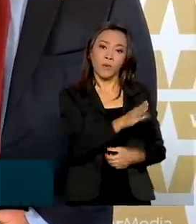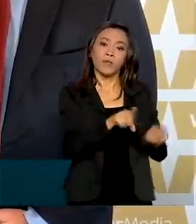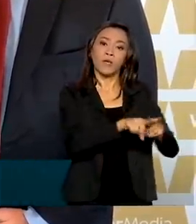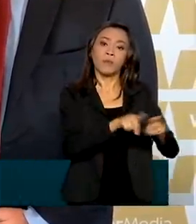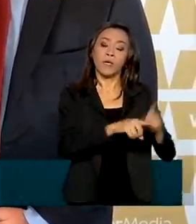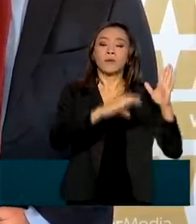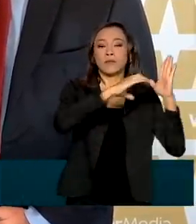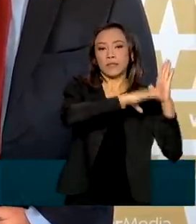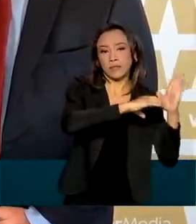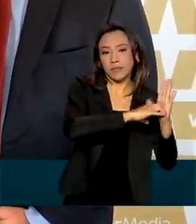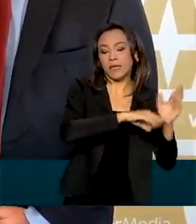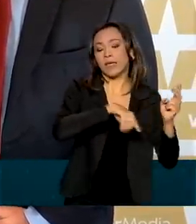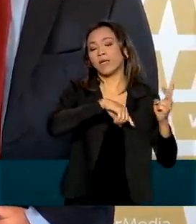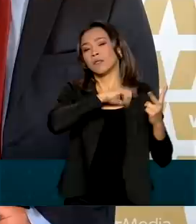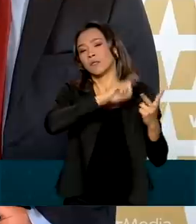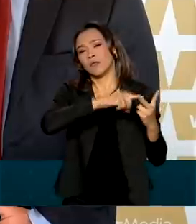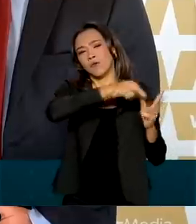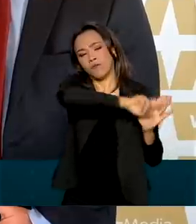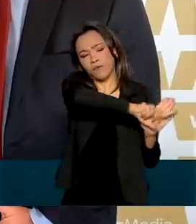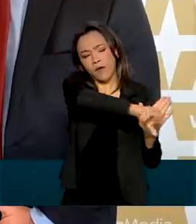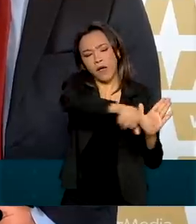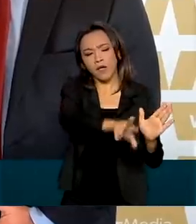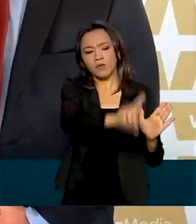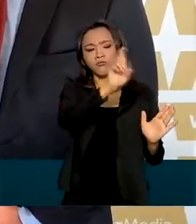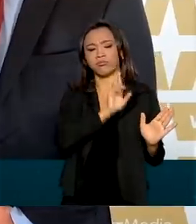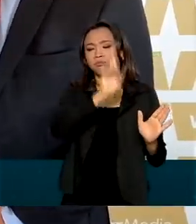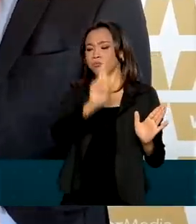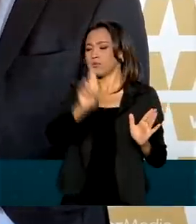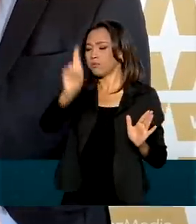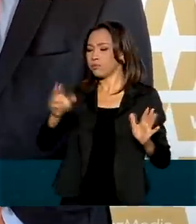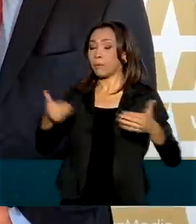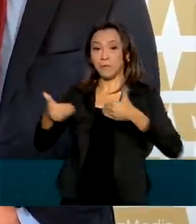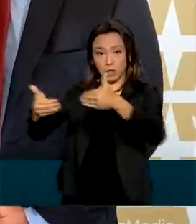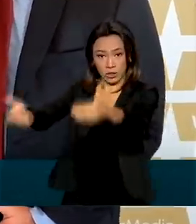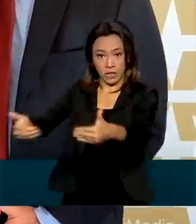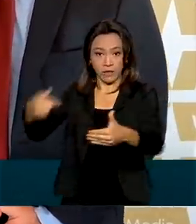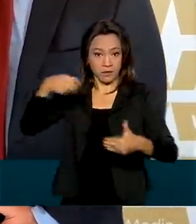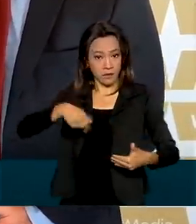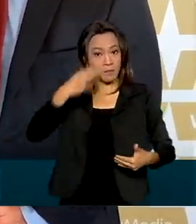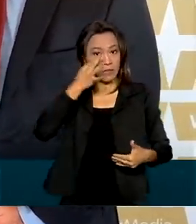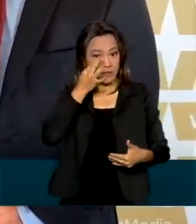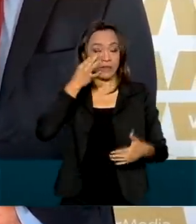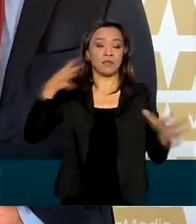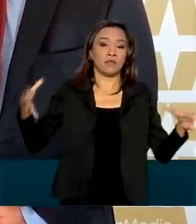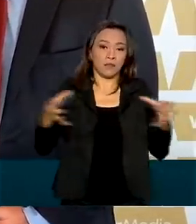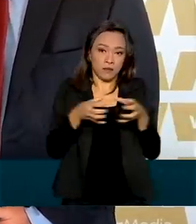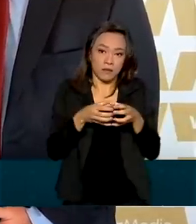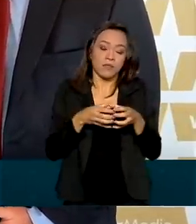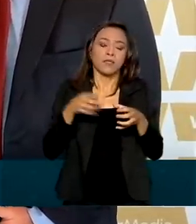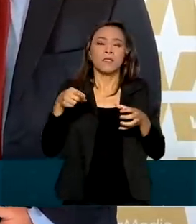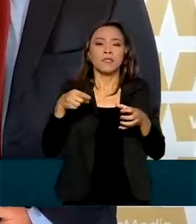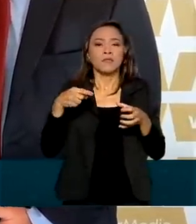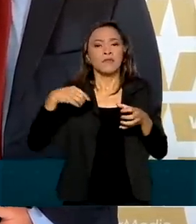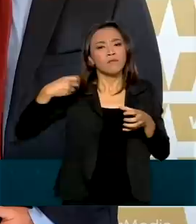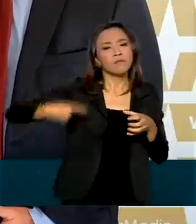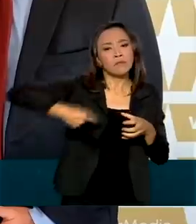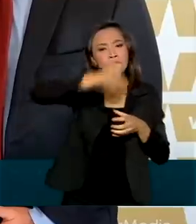vários ministérios aqui representados, saíram daqui com novas perspectivas, com novas